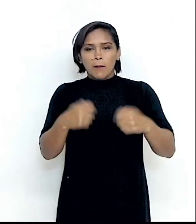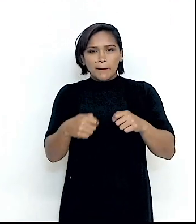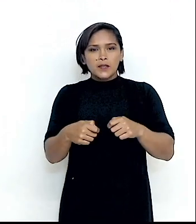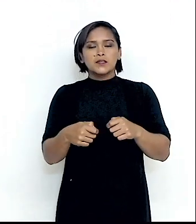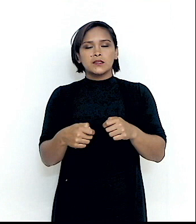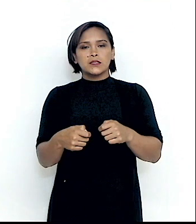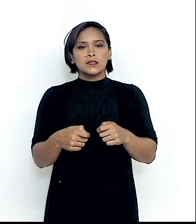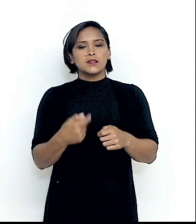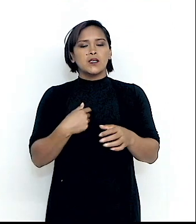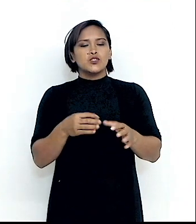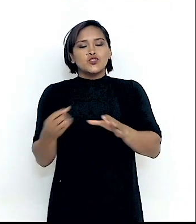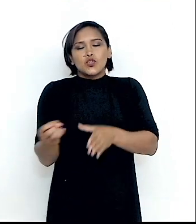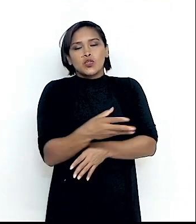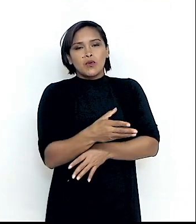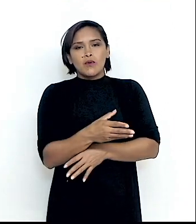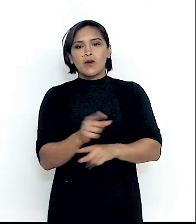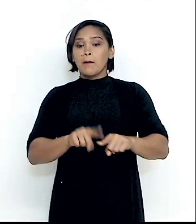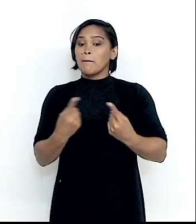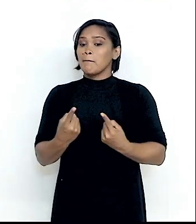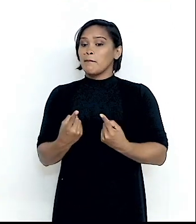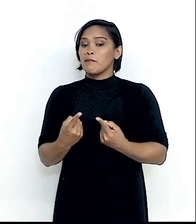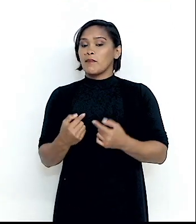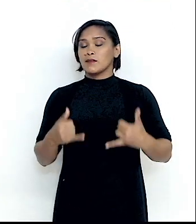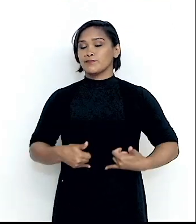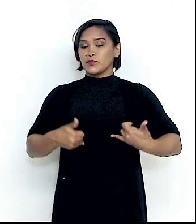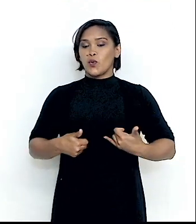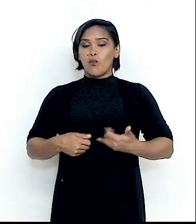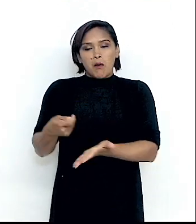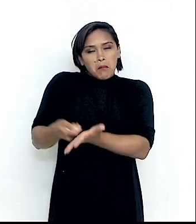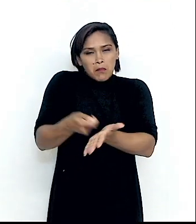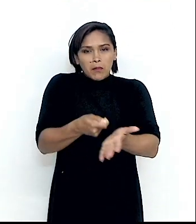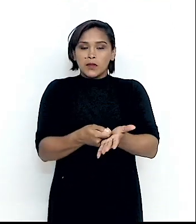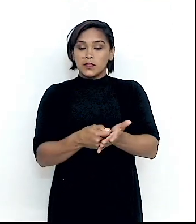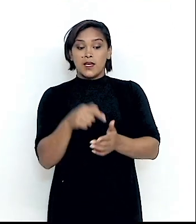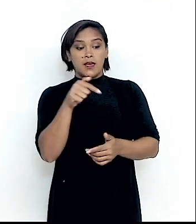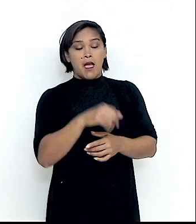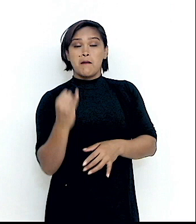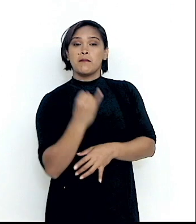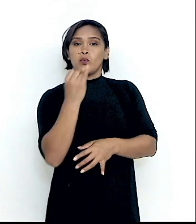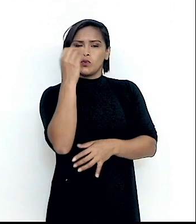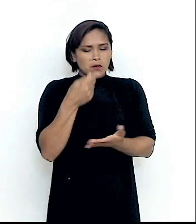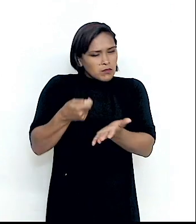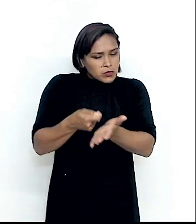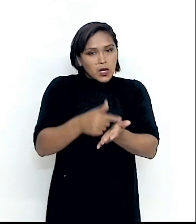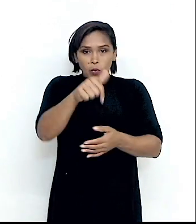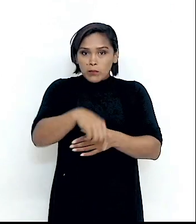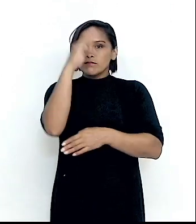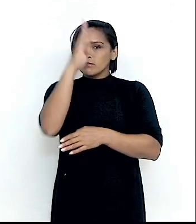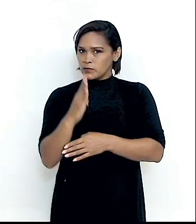de inovador, mas não honra aos seus compromissos. Por isso é muito importante que o Brasil,